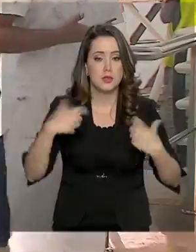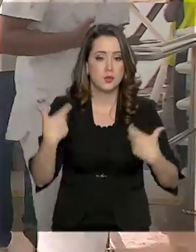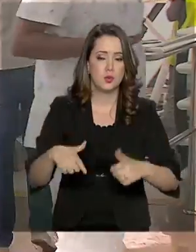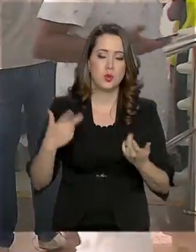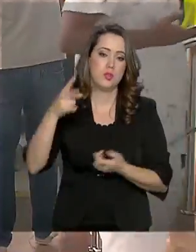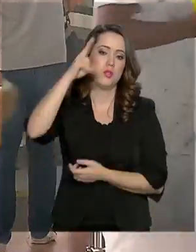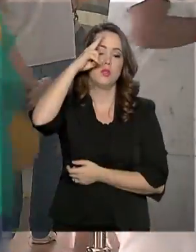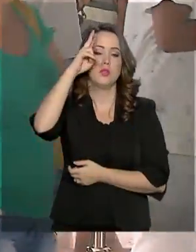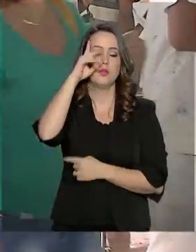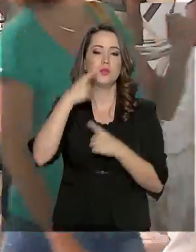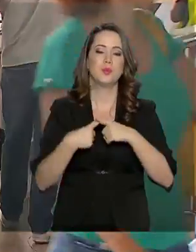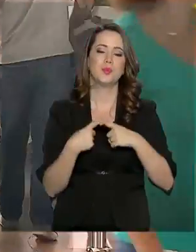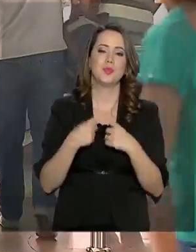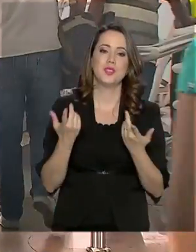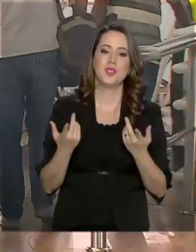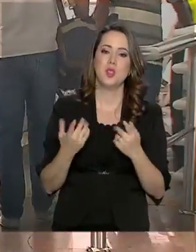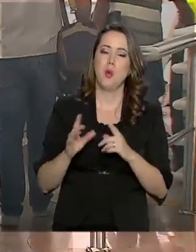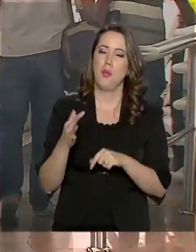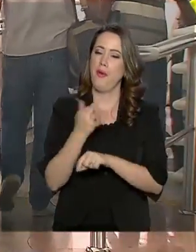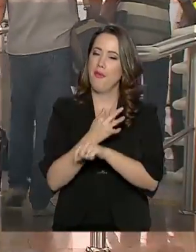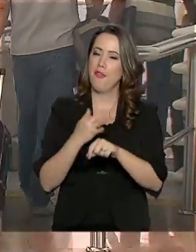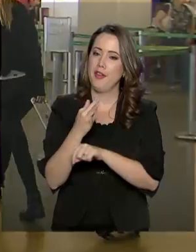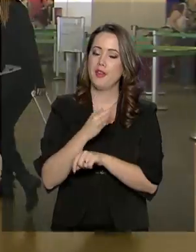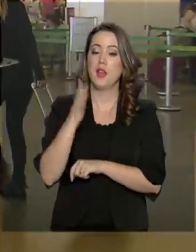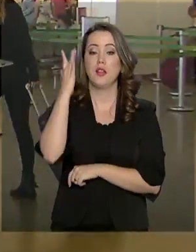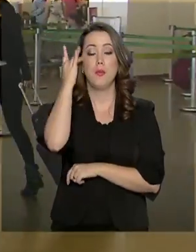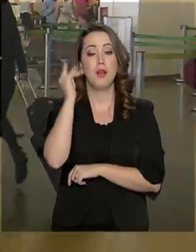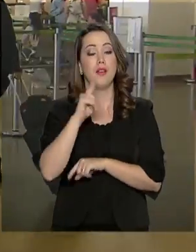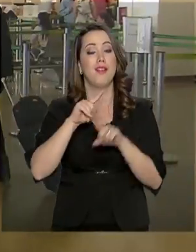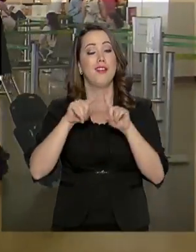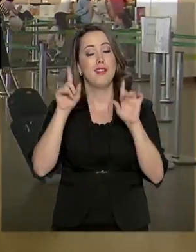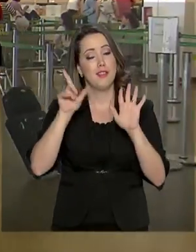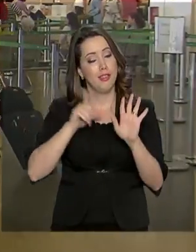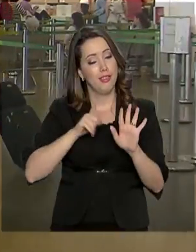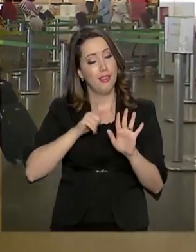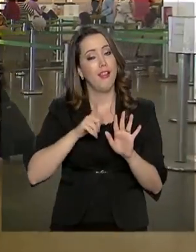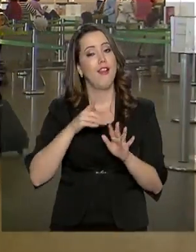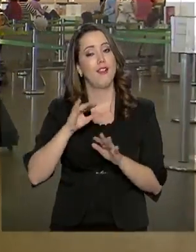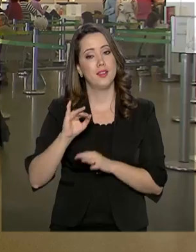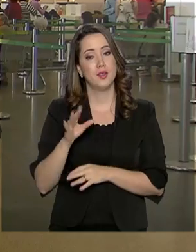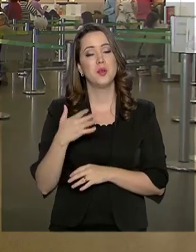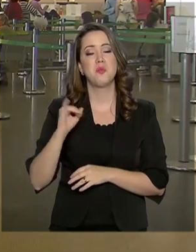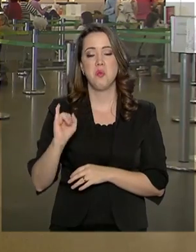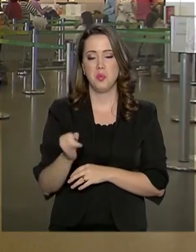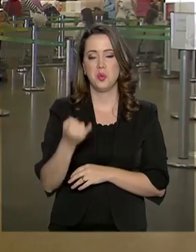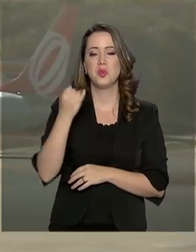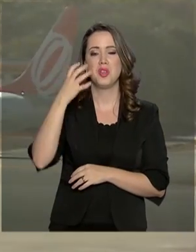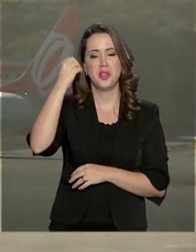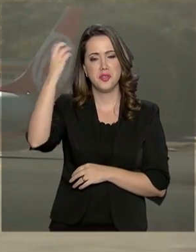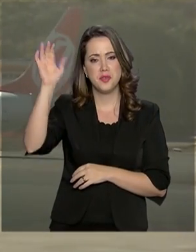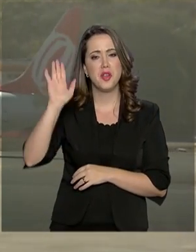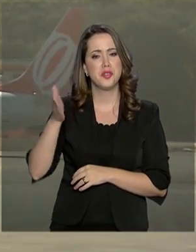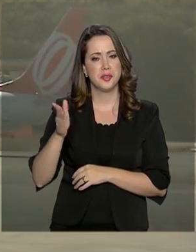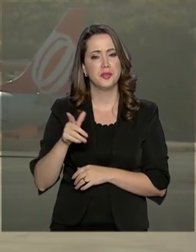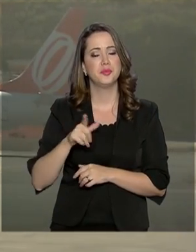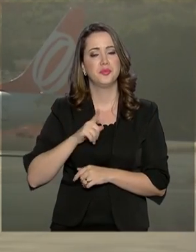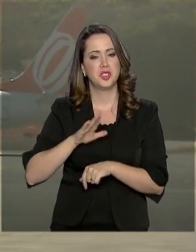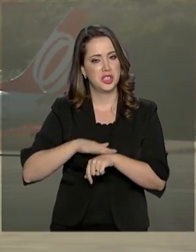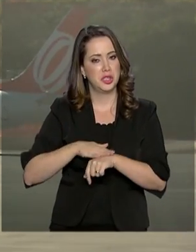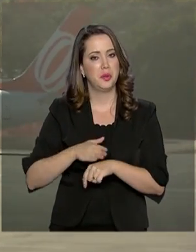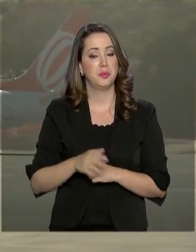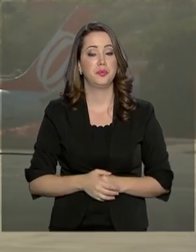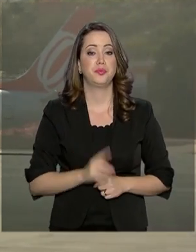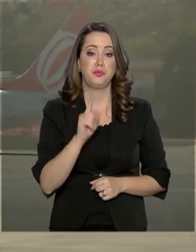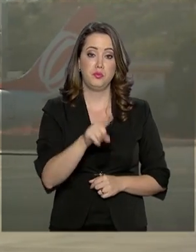segunda-feira. Afinal, o feriado de Carnaval é amanhã e ainda dá para curtir um pouquinho, né? Os 46 aeroportos